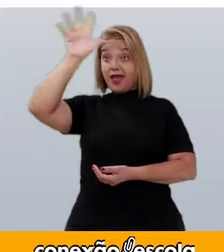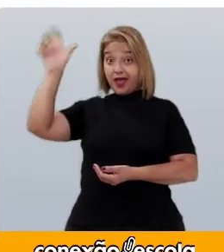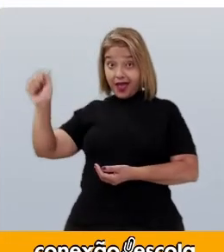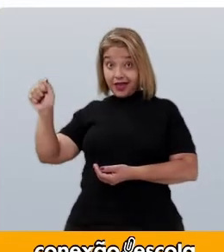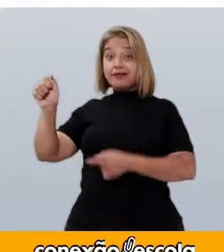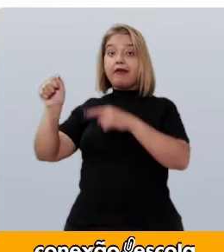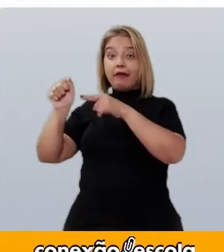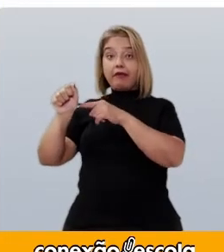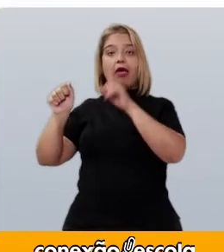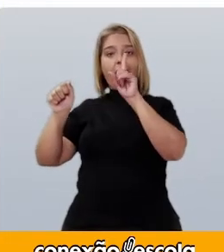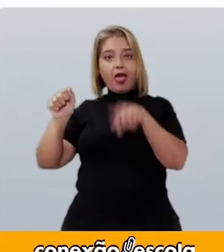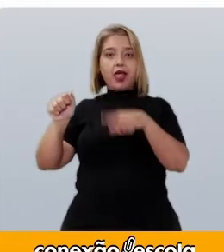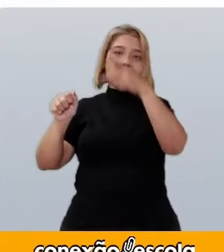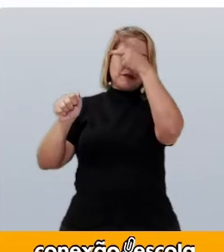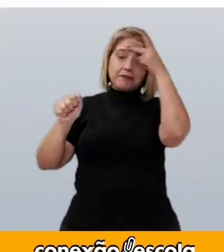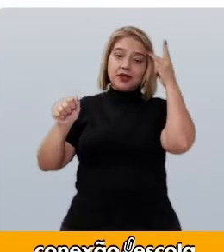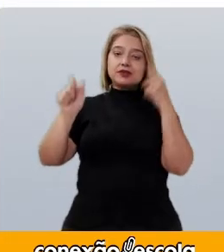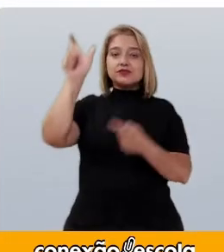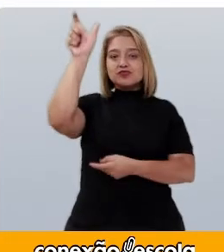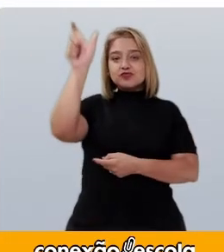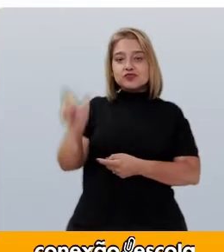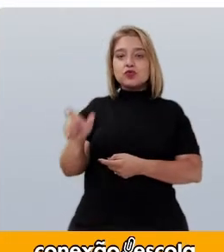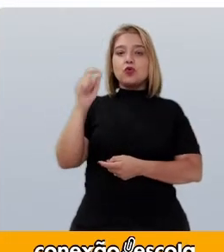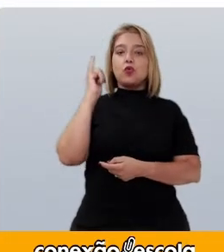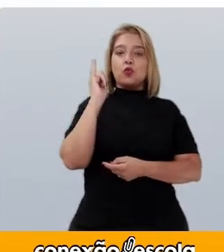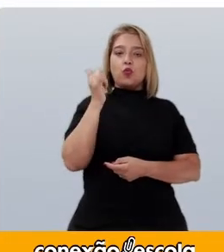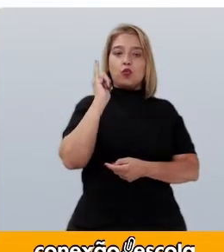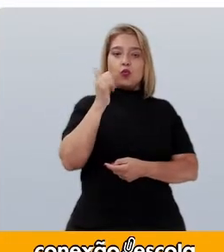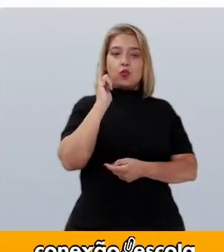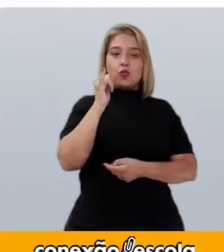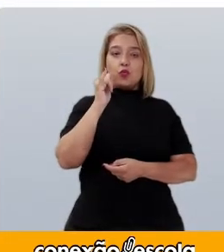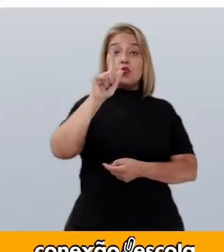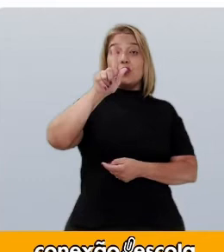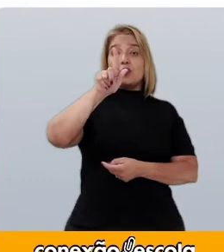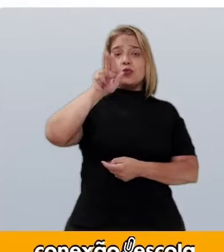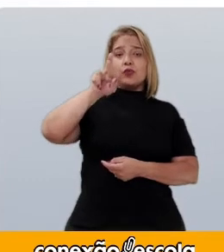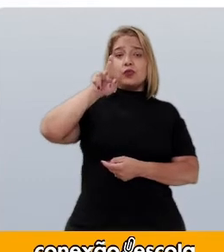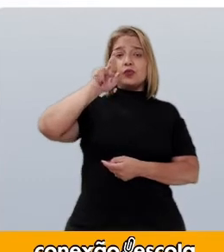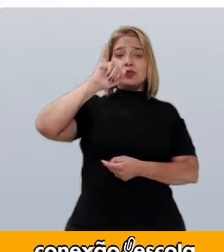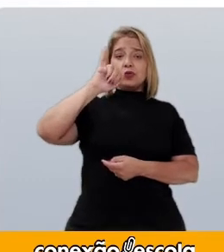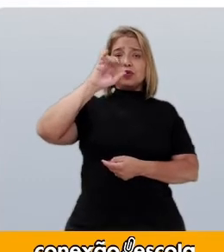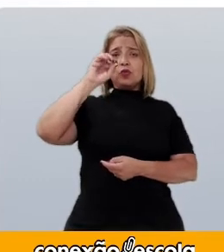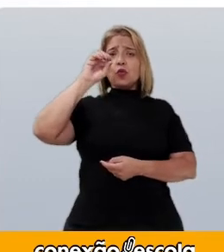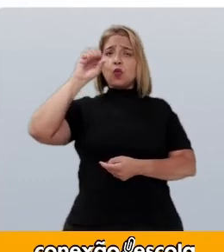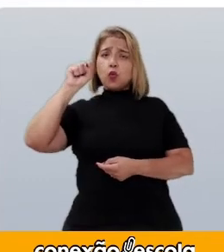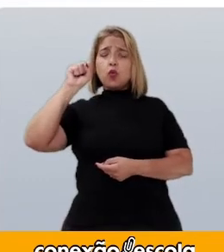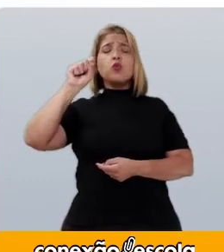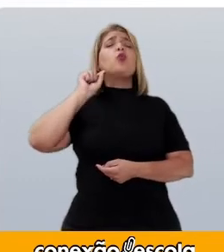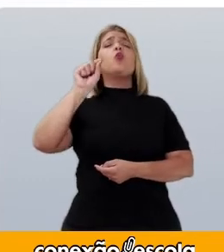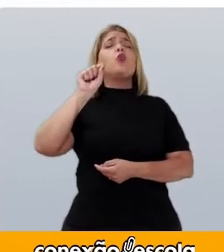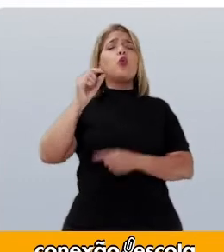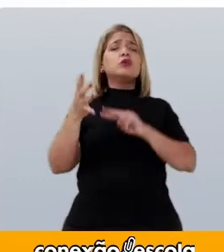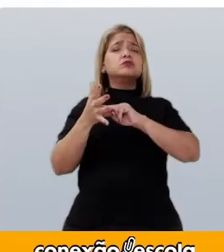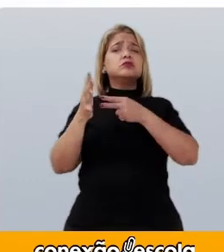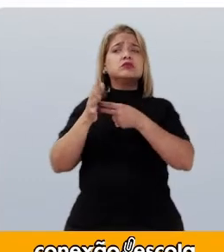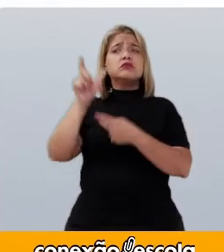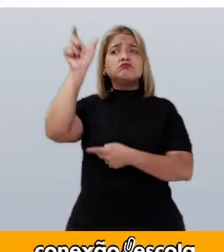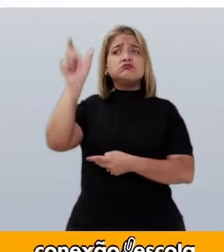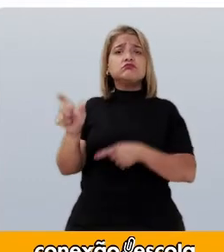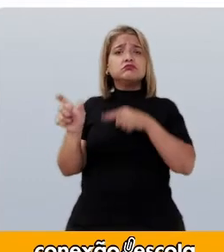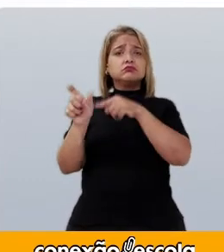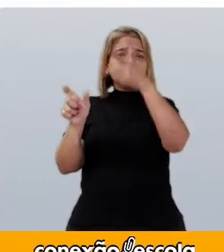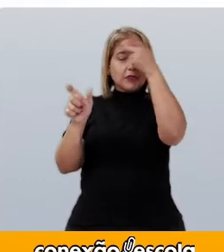contadas Pelos griots Pesquise Sobre quem Eram os griots